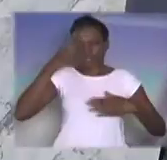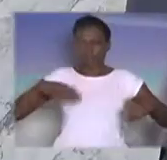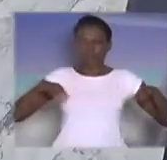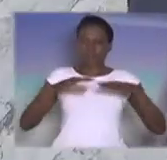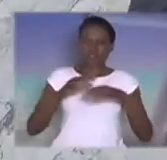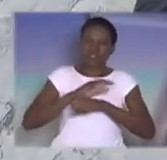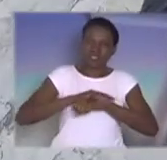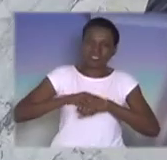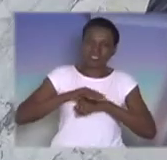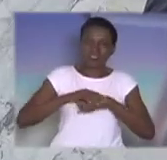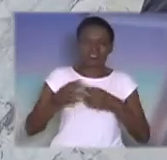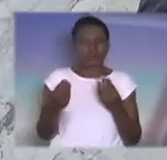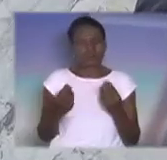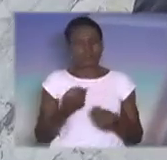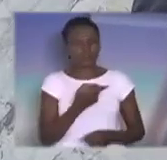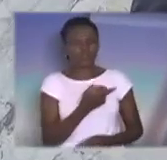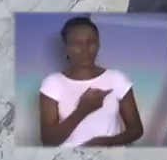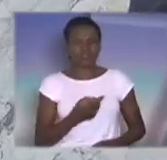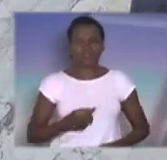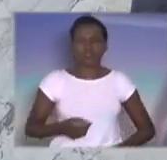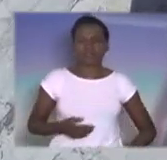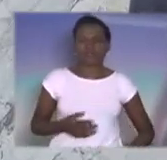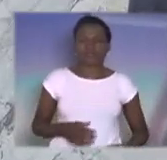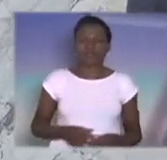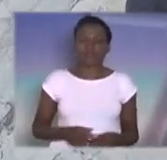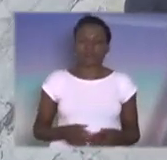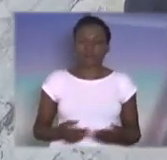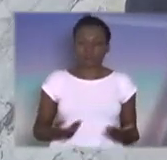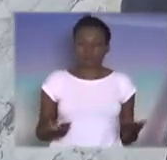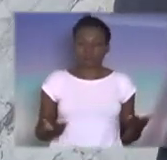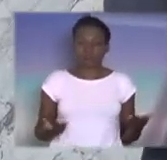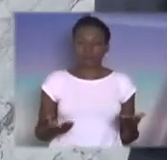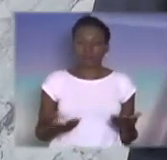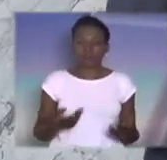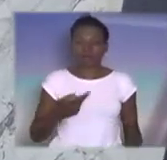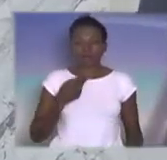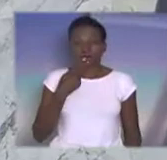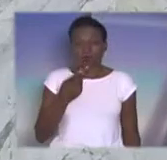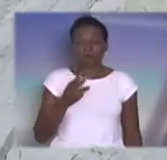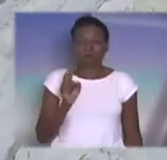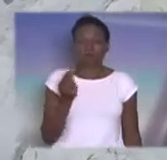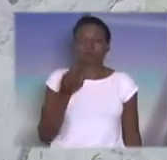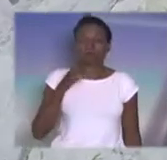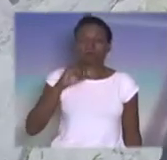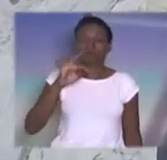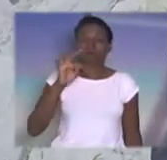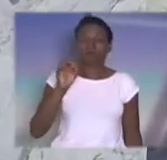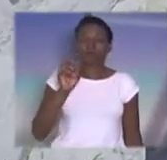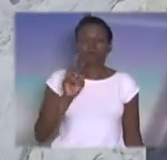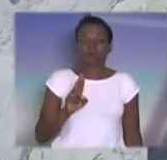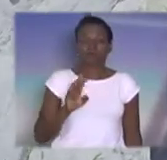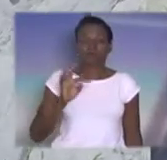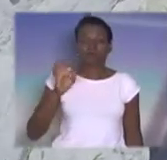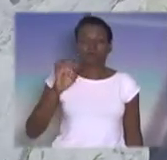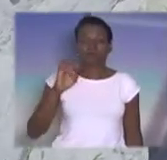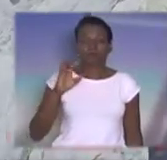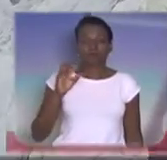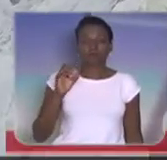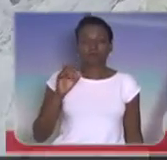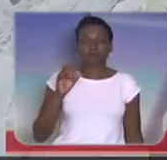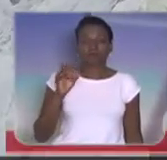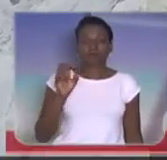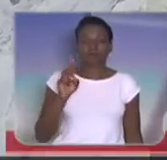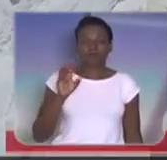Eu queria falar justamente agora sobre o cabo Heitor Teodoro, do 11º Batalhão de Polícia